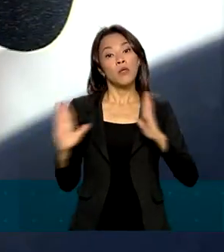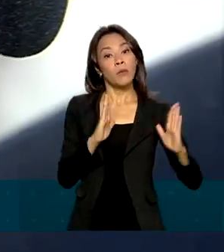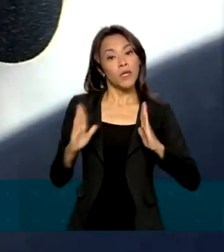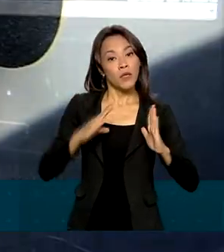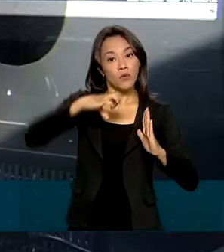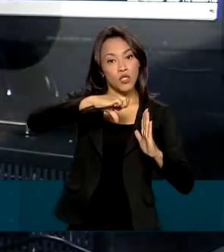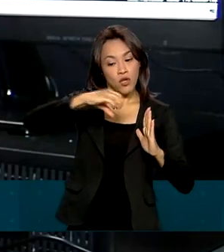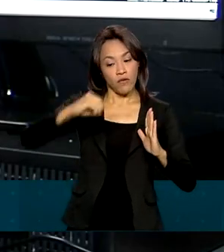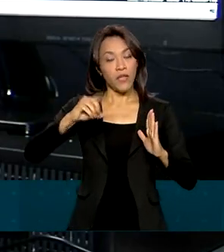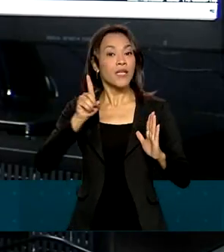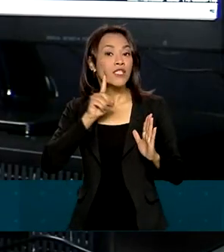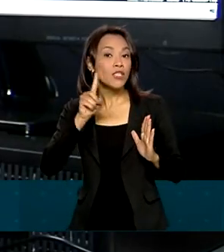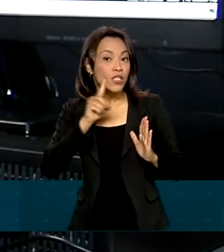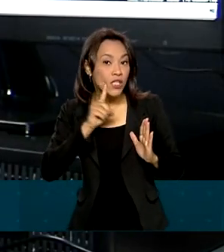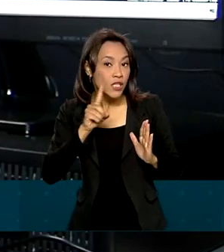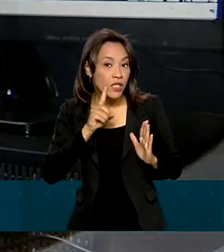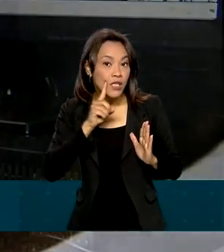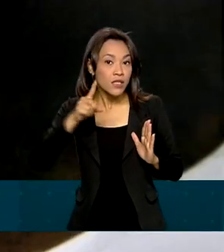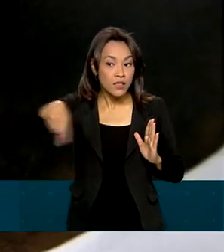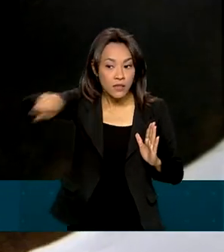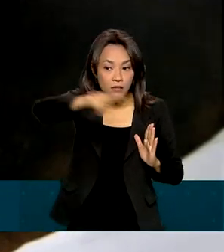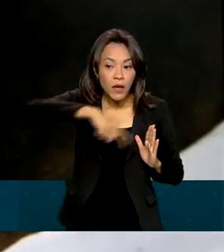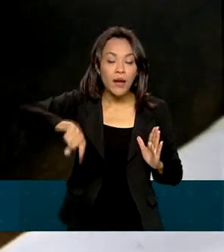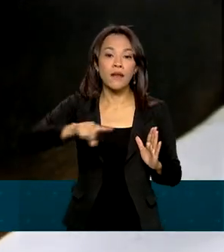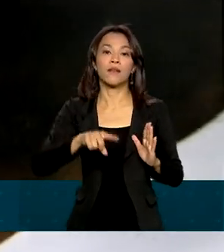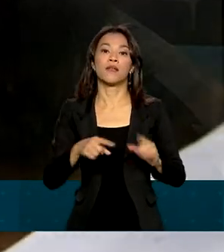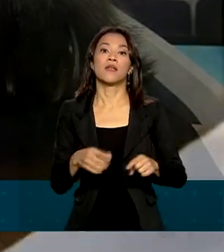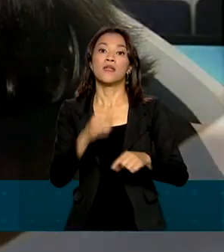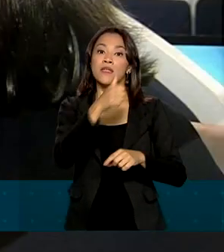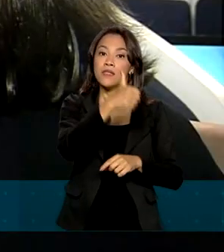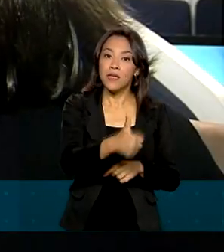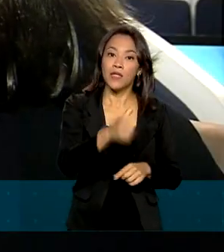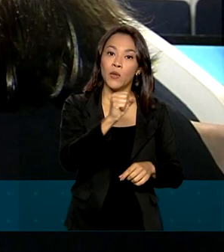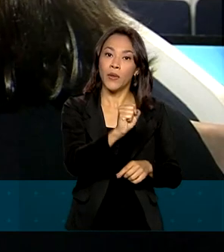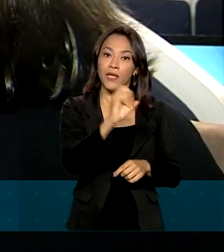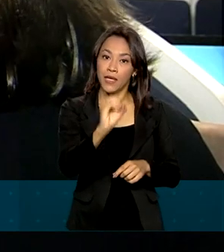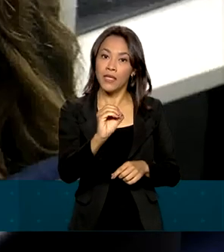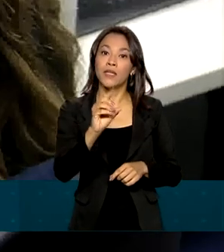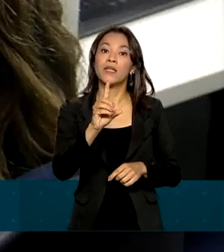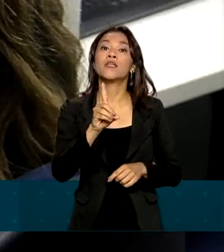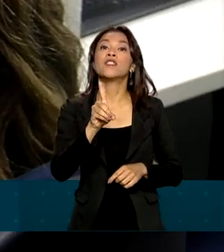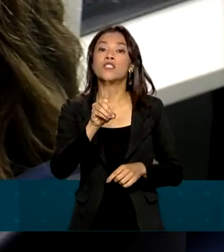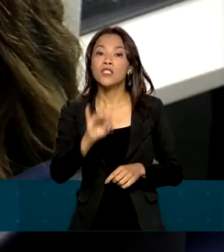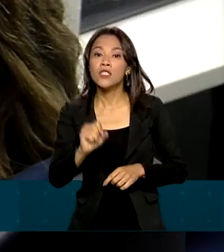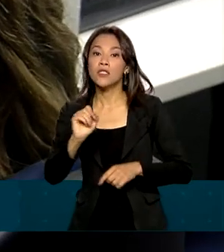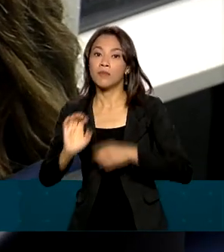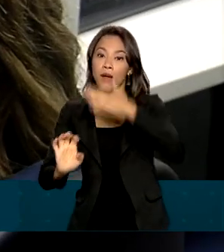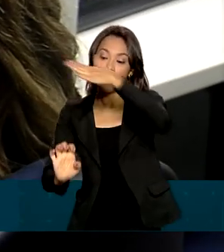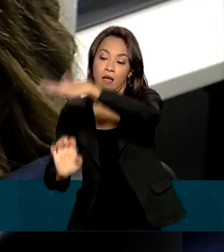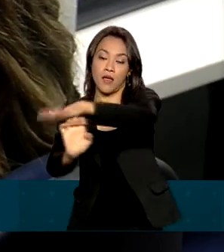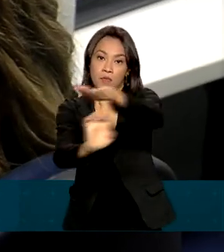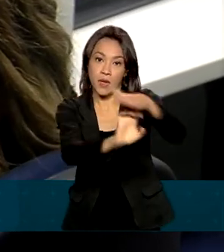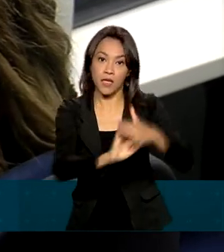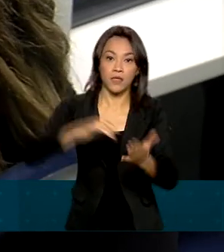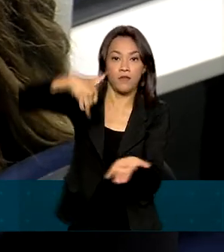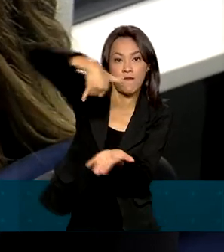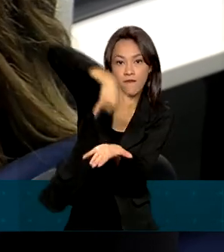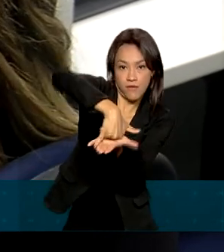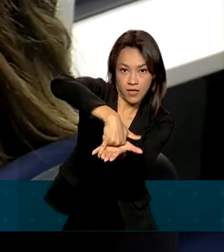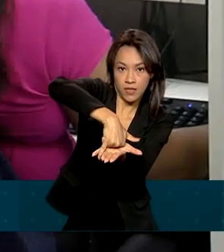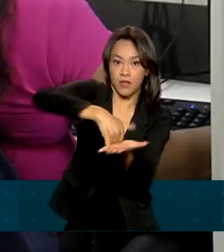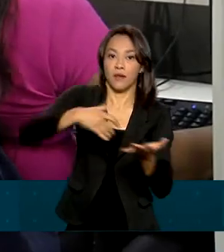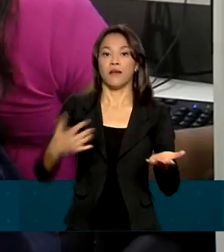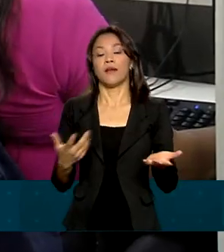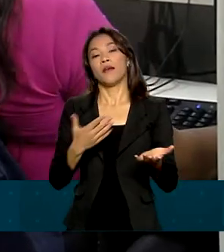de telefonia móvel e de 180 dias para as operadoras de telefonia fixa. Empresas que solicitam